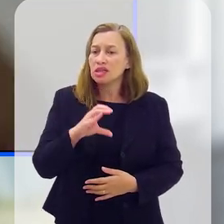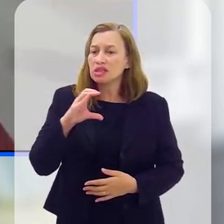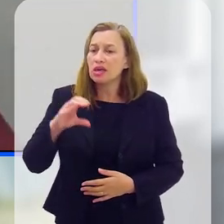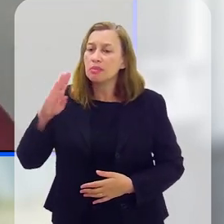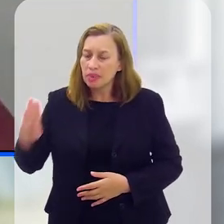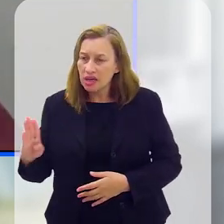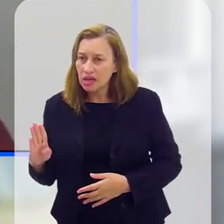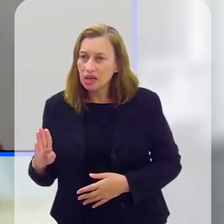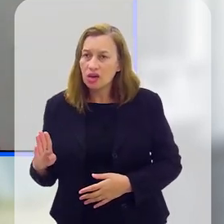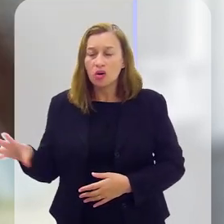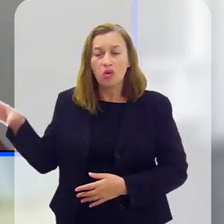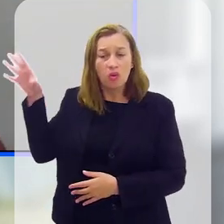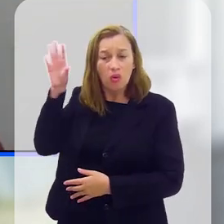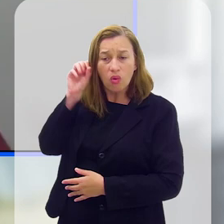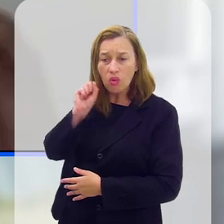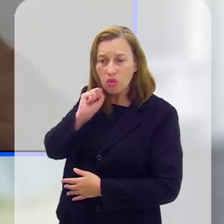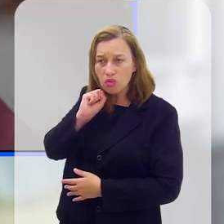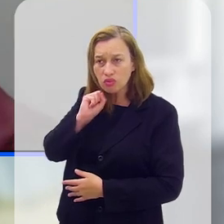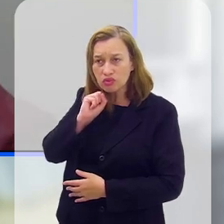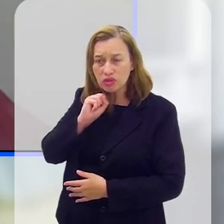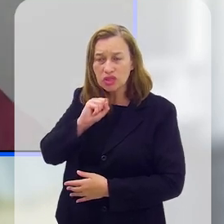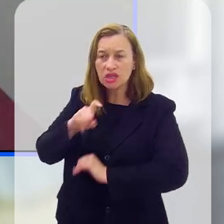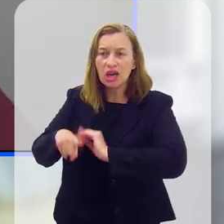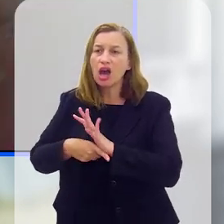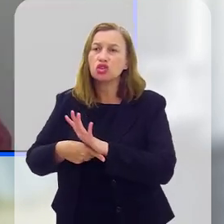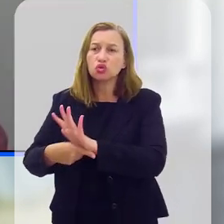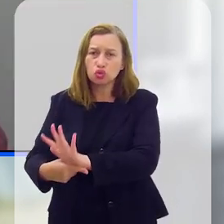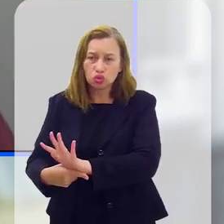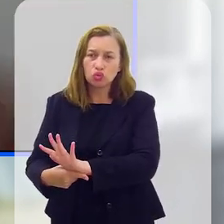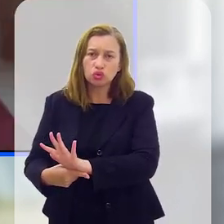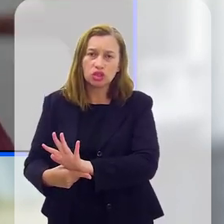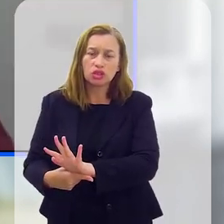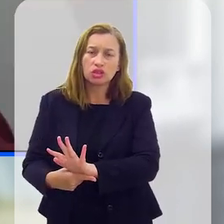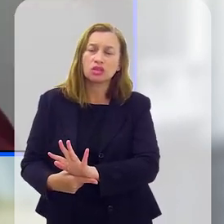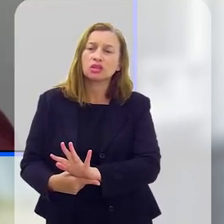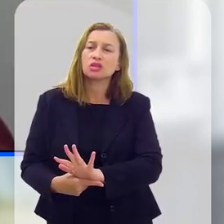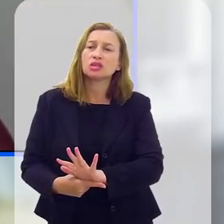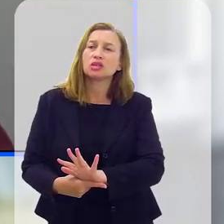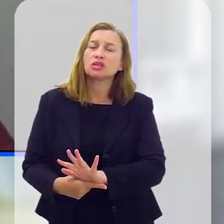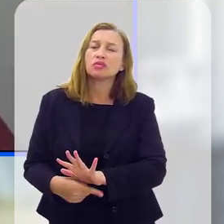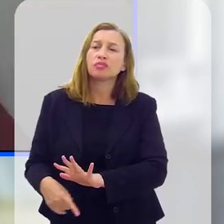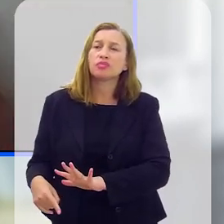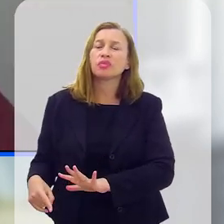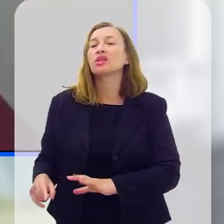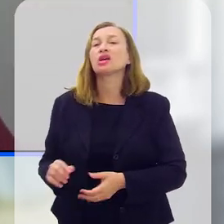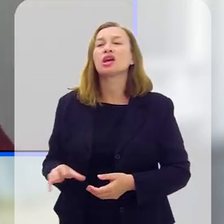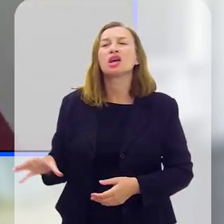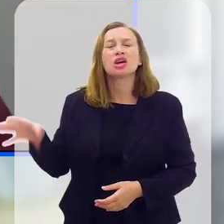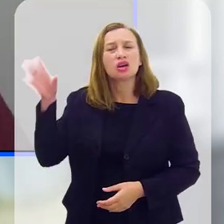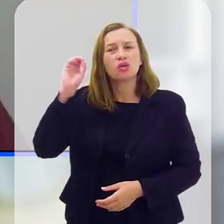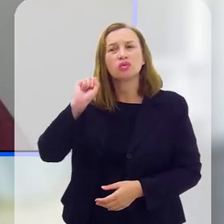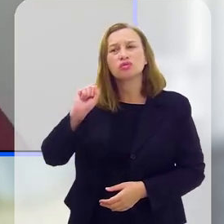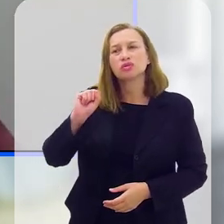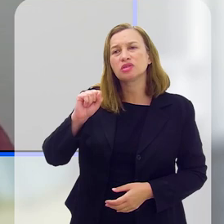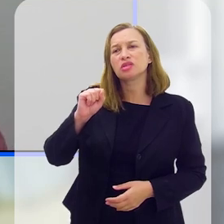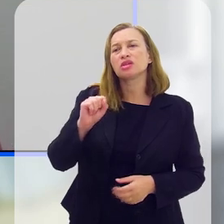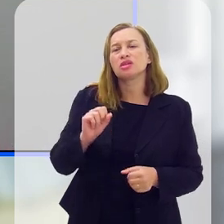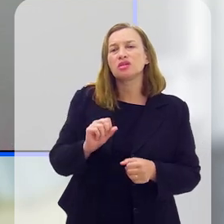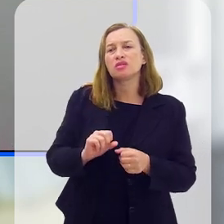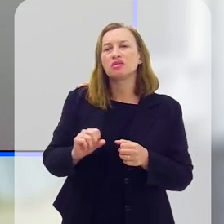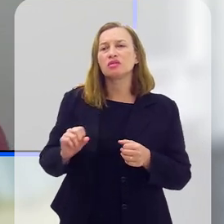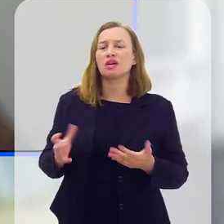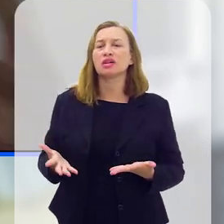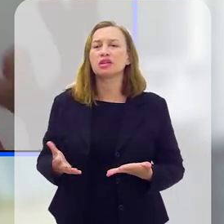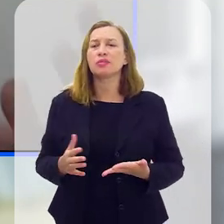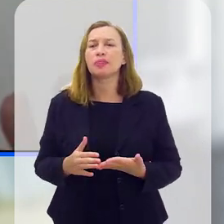que o CVV escuta, na sua escuta, um voluntário do CVV, do CVV escuta nas suas, das narrativas das pessoas, fazem muito